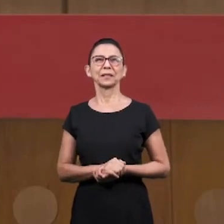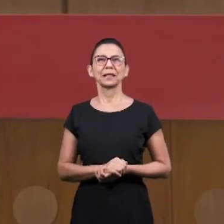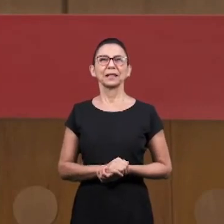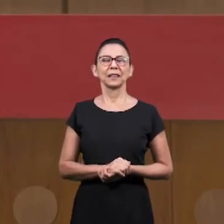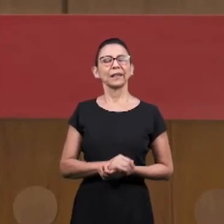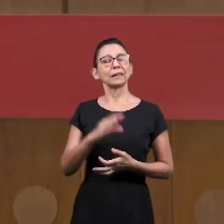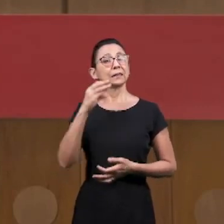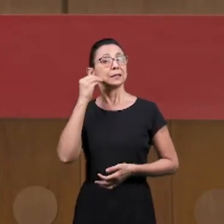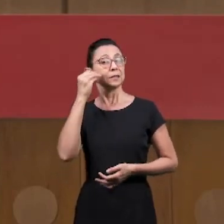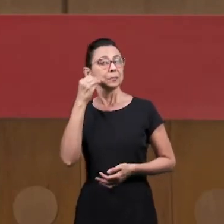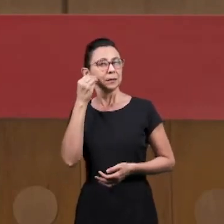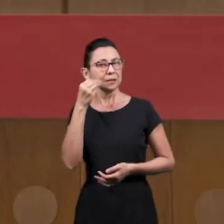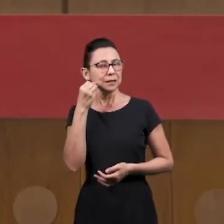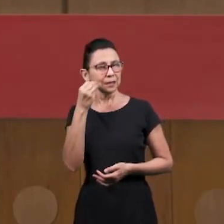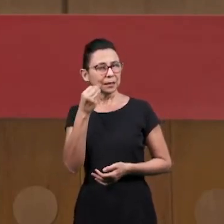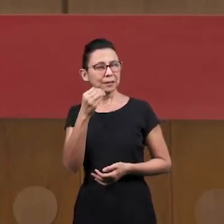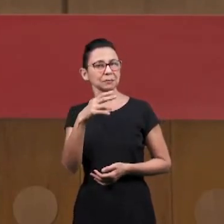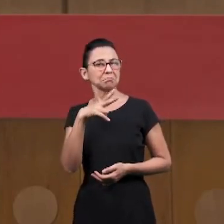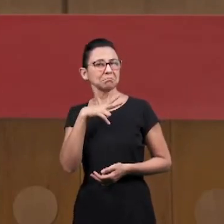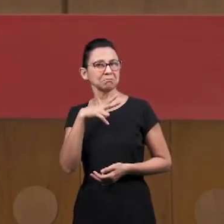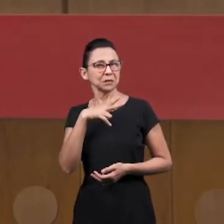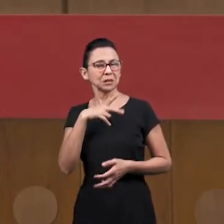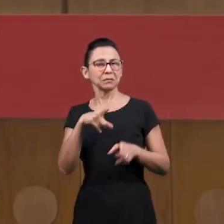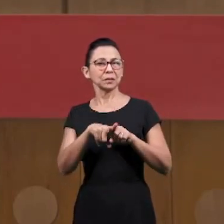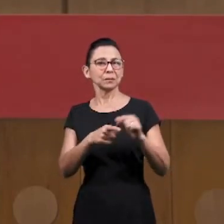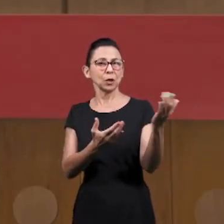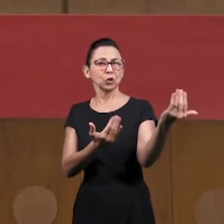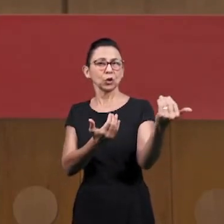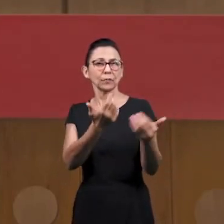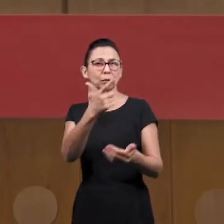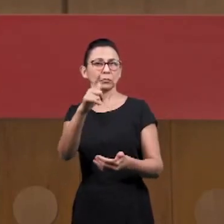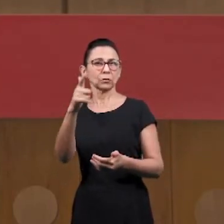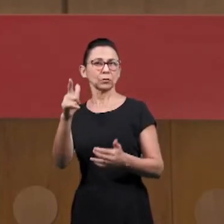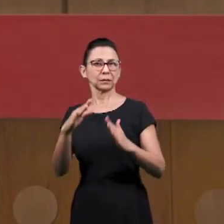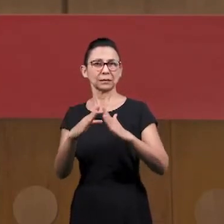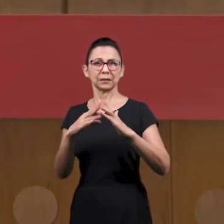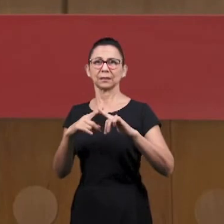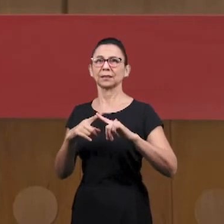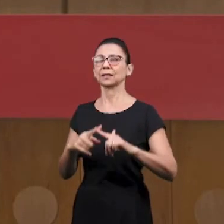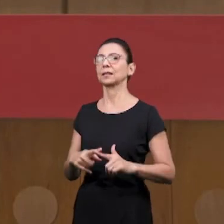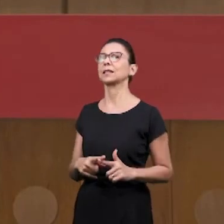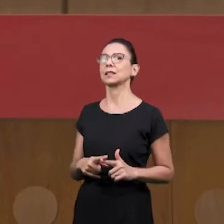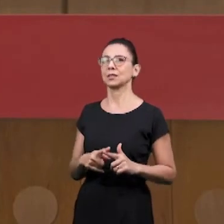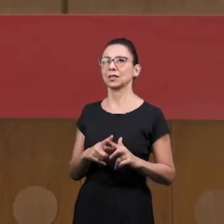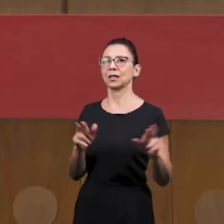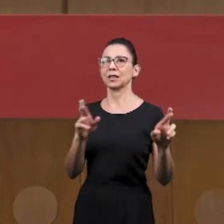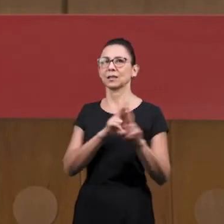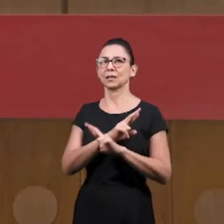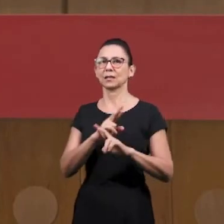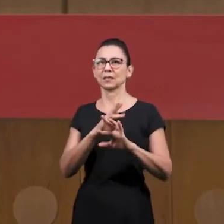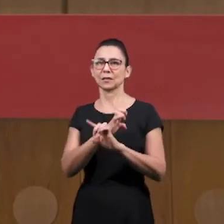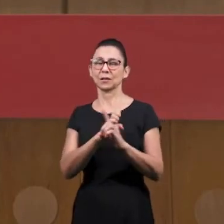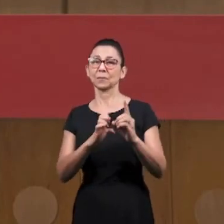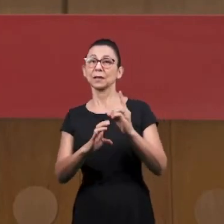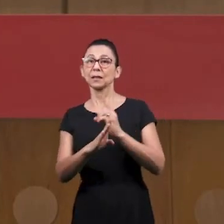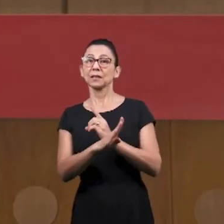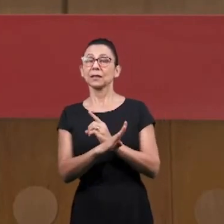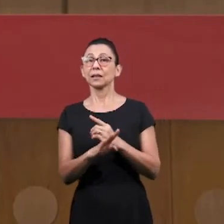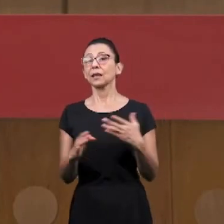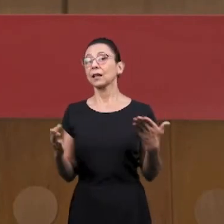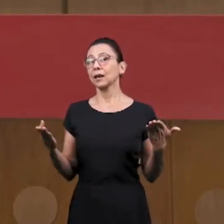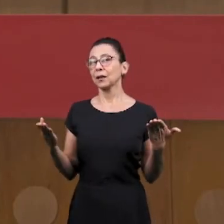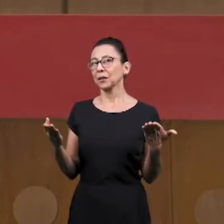da sua experiência e da experiência dos jovens da sua Igreja com relação à Escola Bíblica Dominical